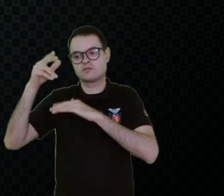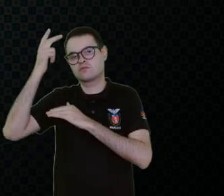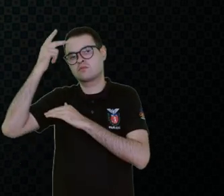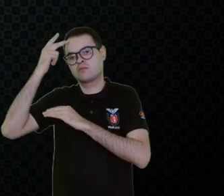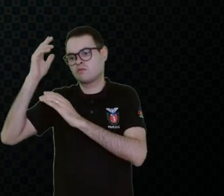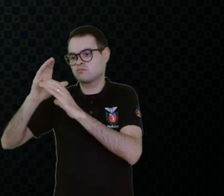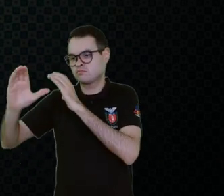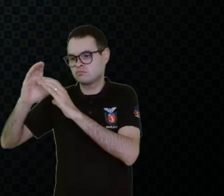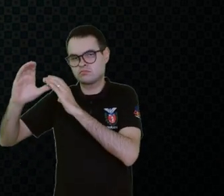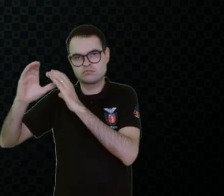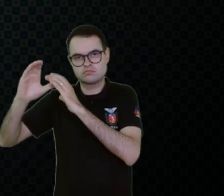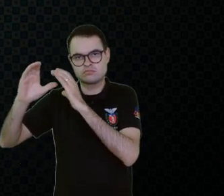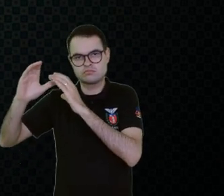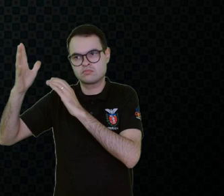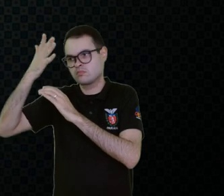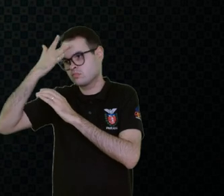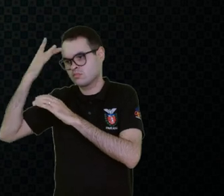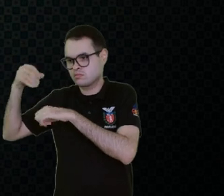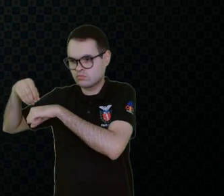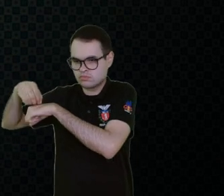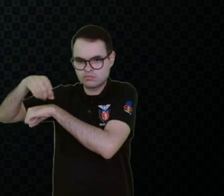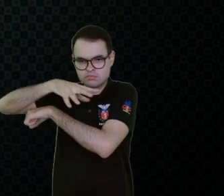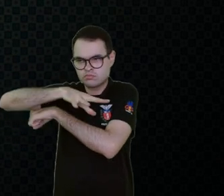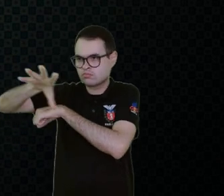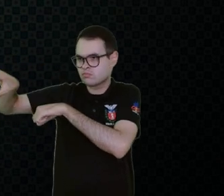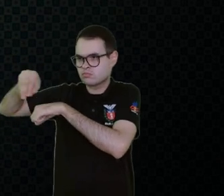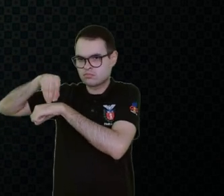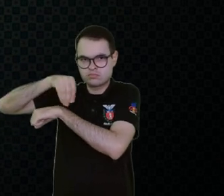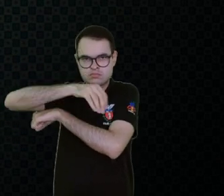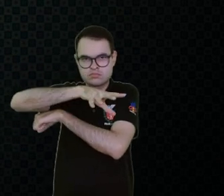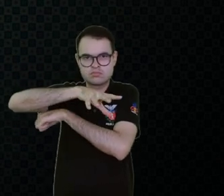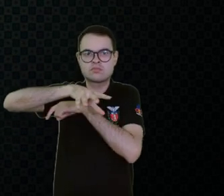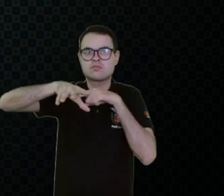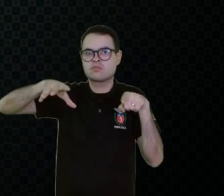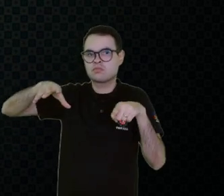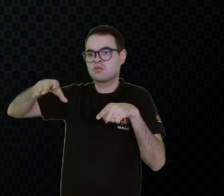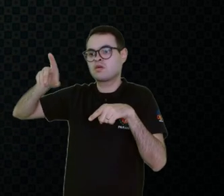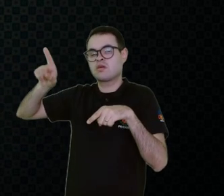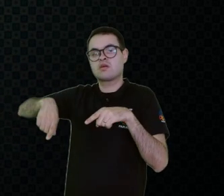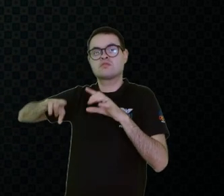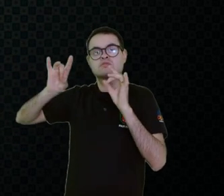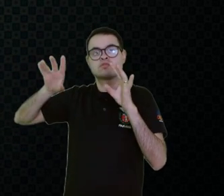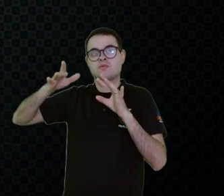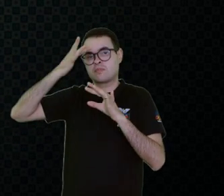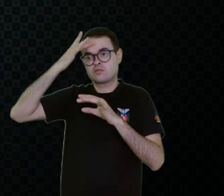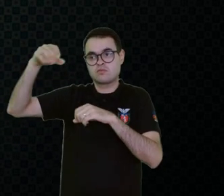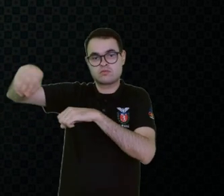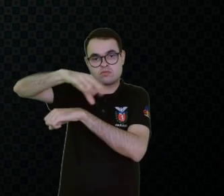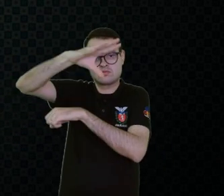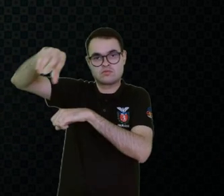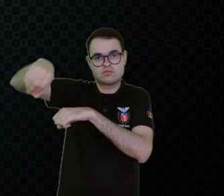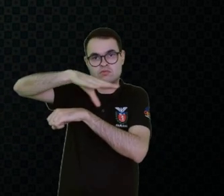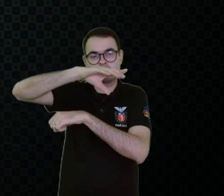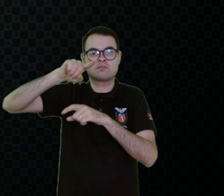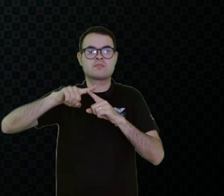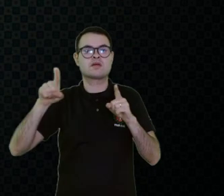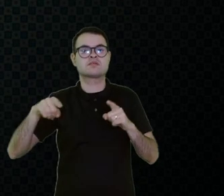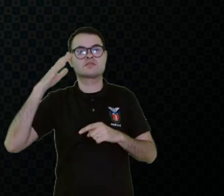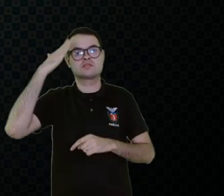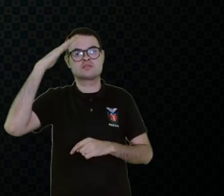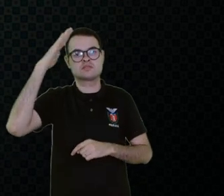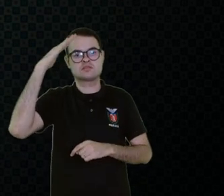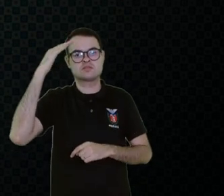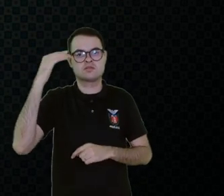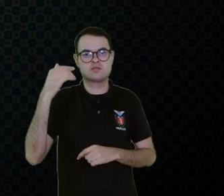que alguém falando por ela, a ser entendido, ser entendida, tá? Então, quem pode usar? A gente precisa de um